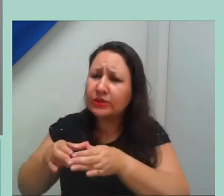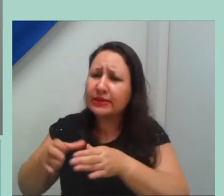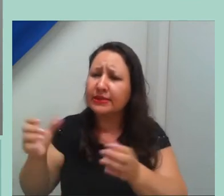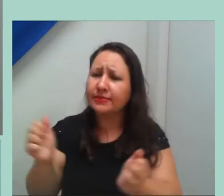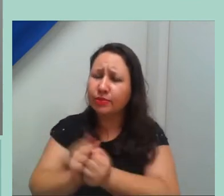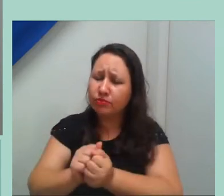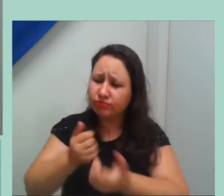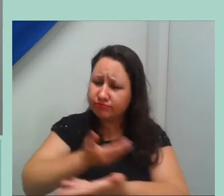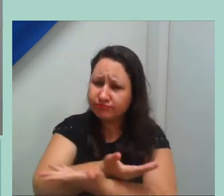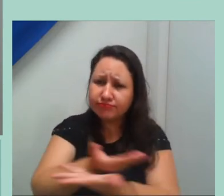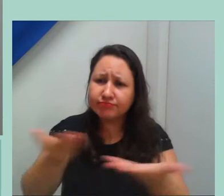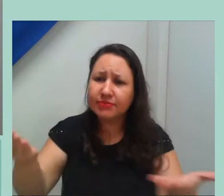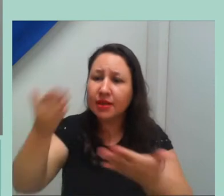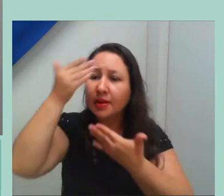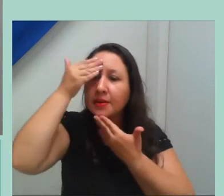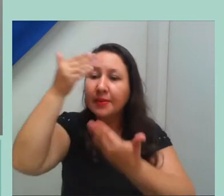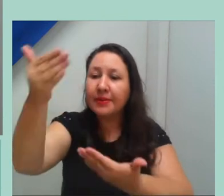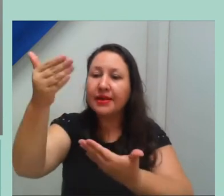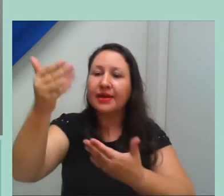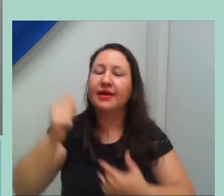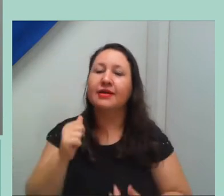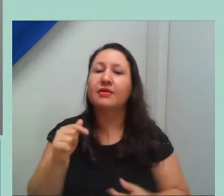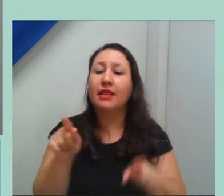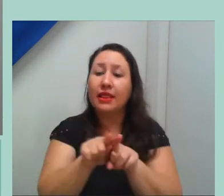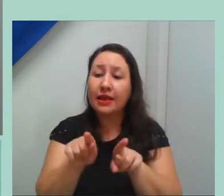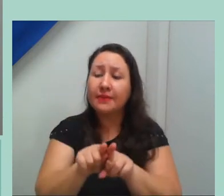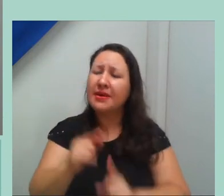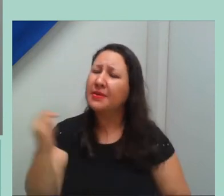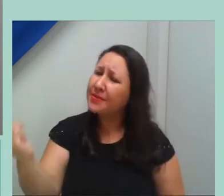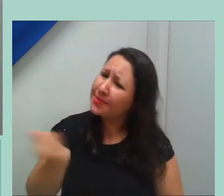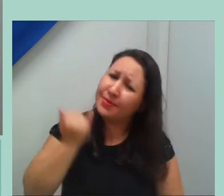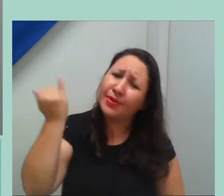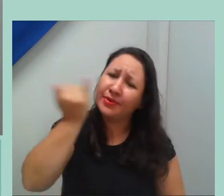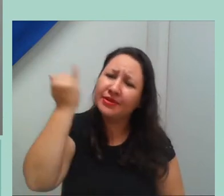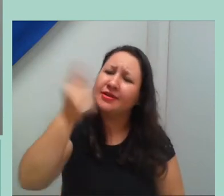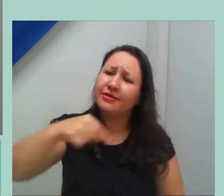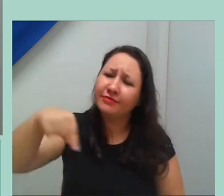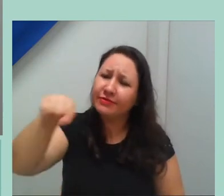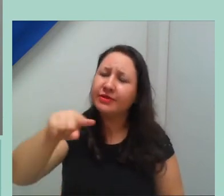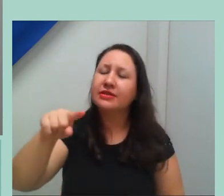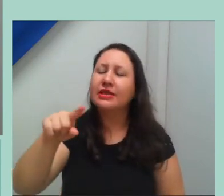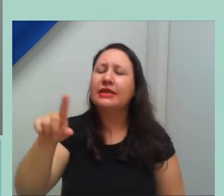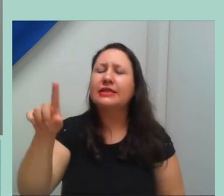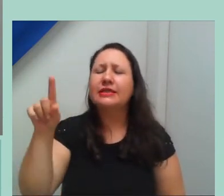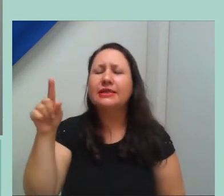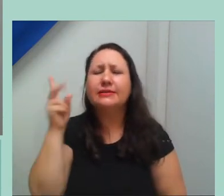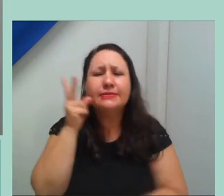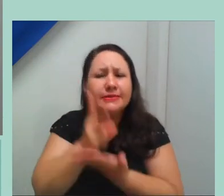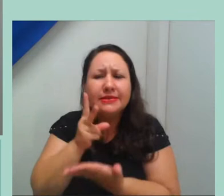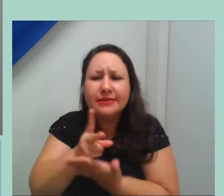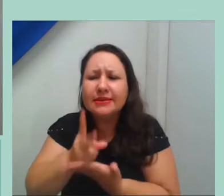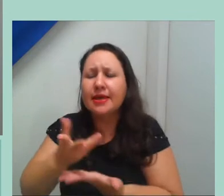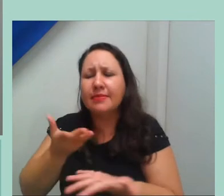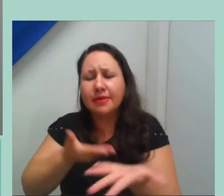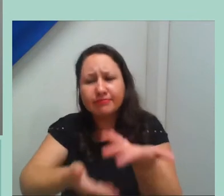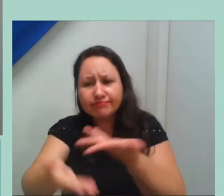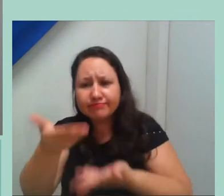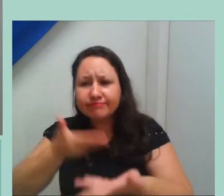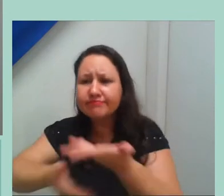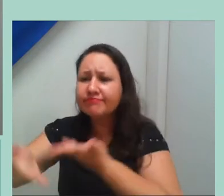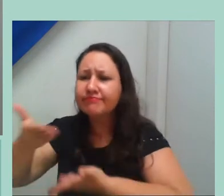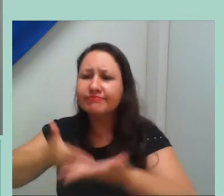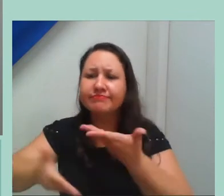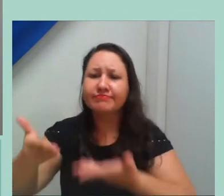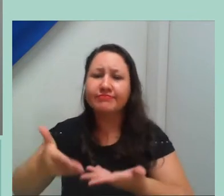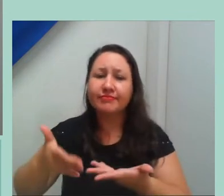falar da importância de a gente cada vez mais, né, estar tentando consolidar esse momento, de a gente trazer os gestores